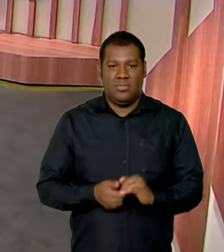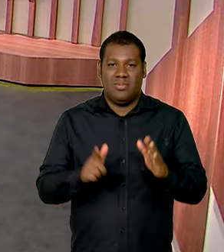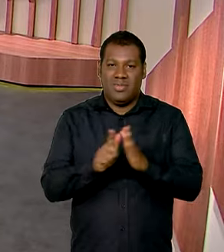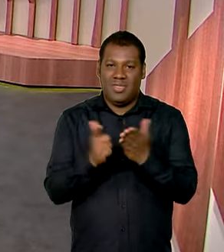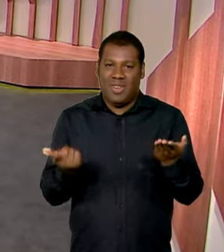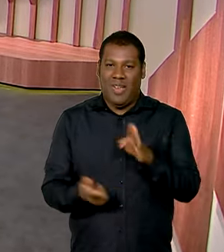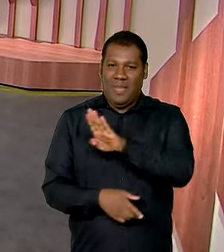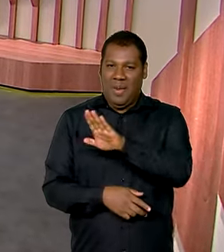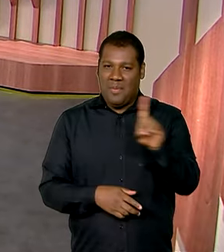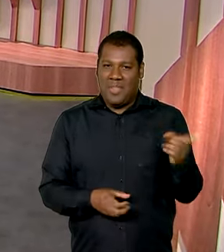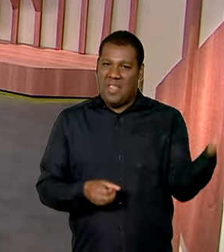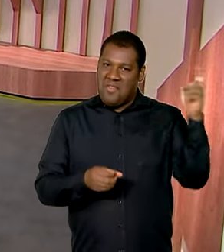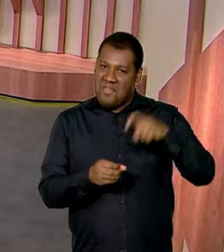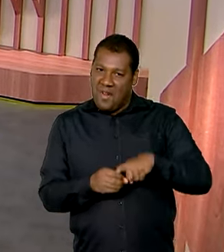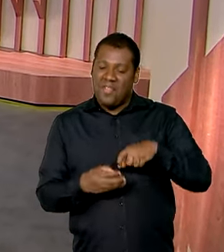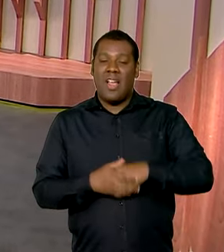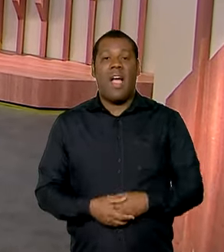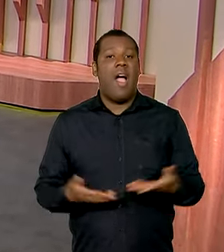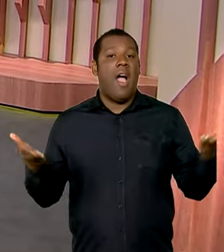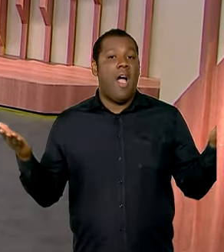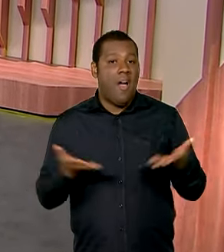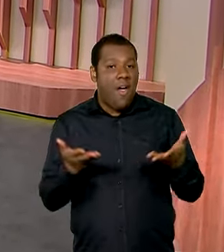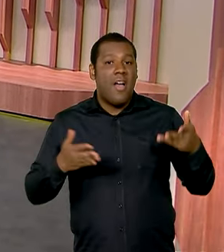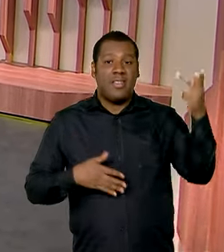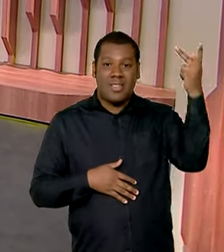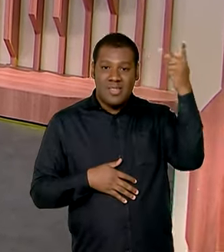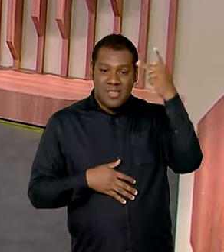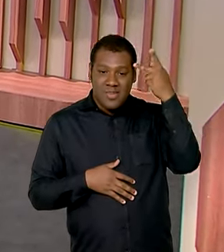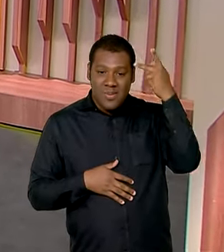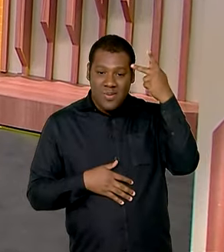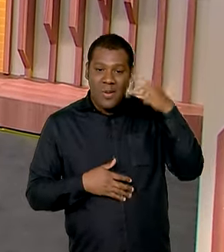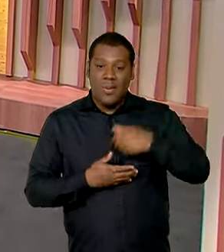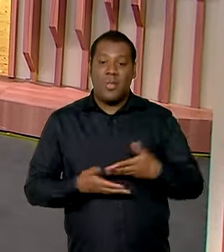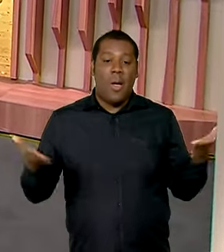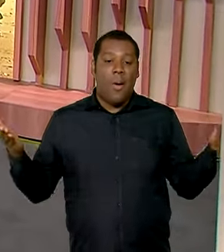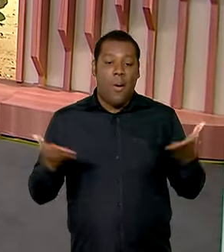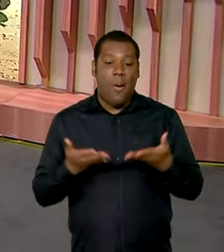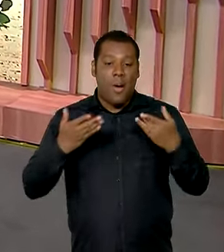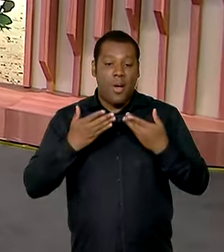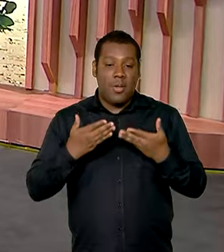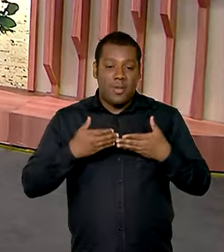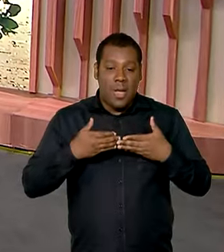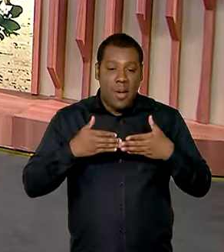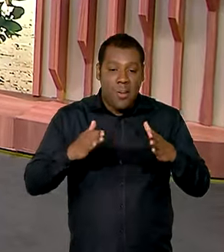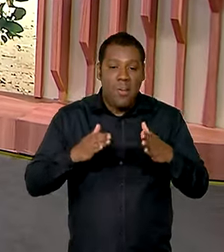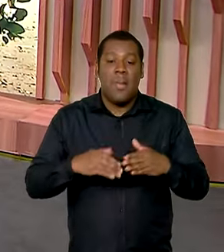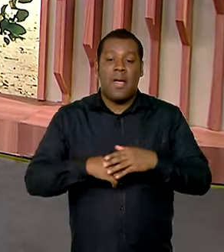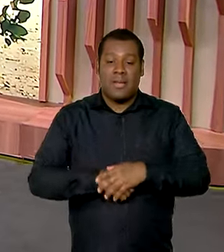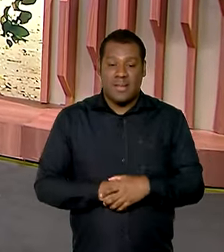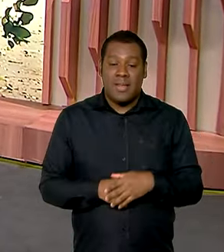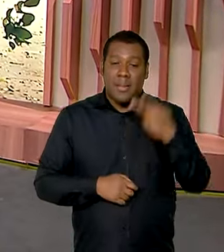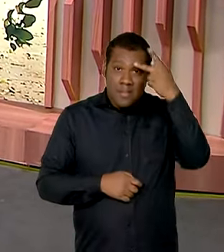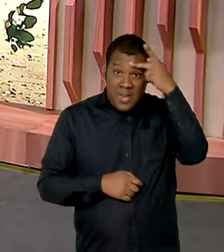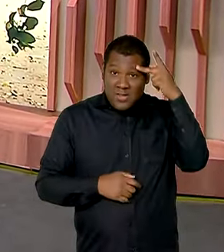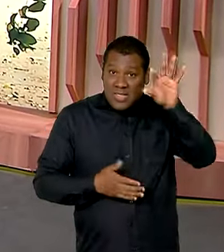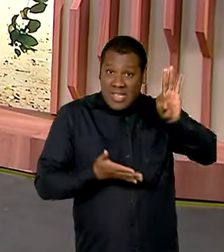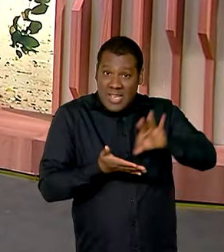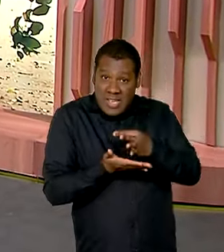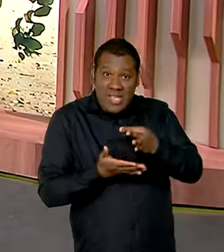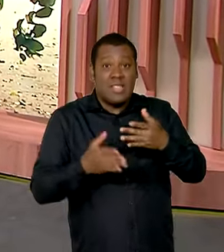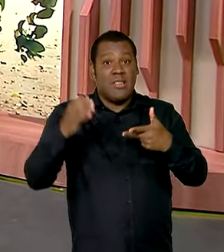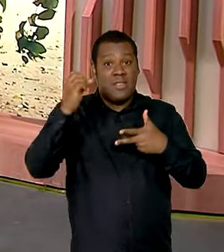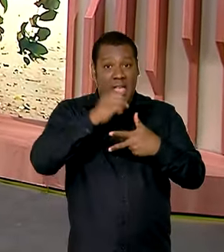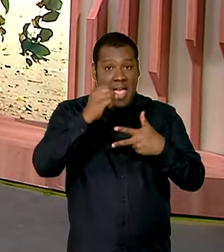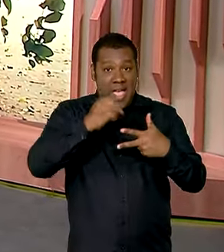Estamos de volta e vamos direto a São Paulo porque começa hoje o período para pedir a isenção da taxa de inscrição no